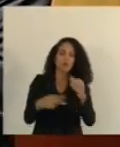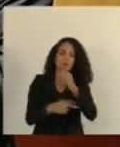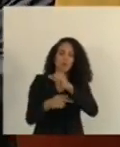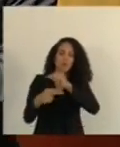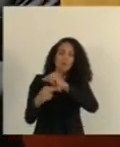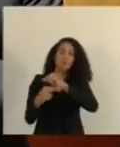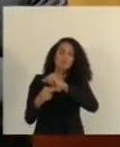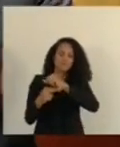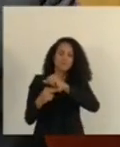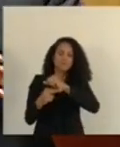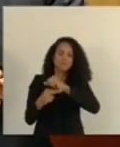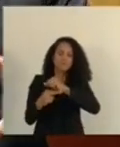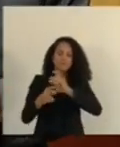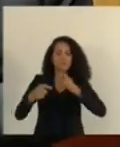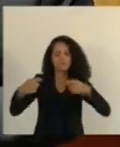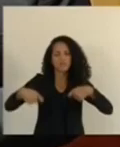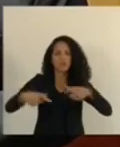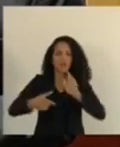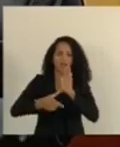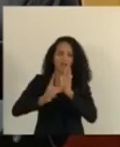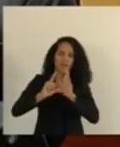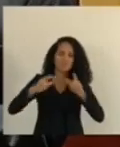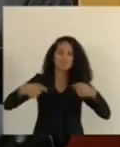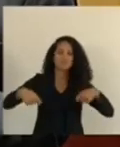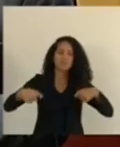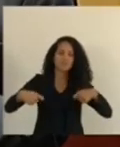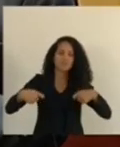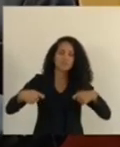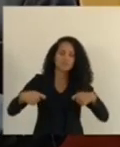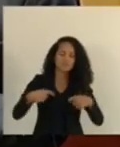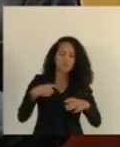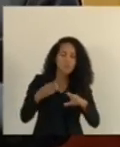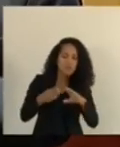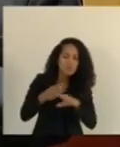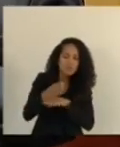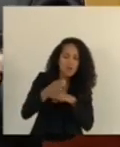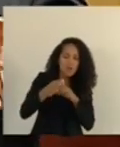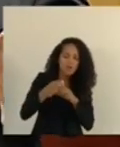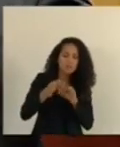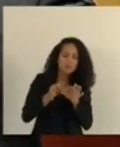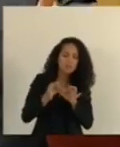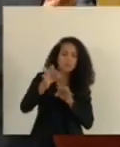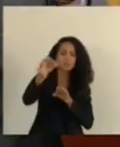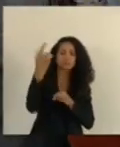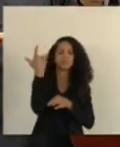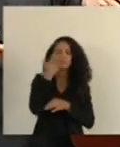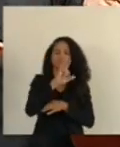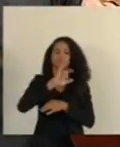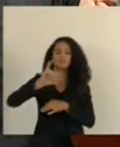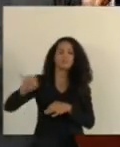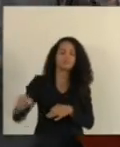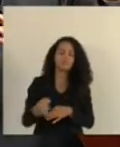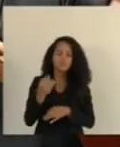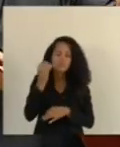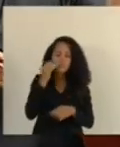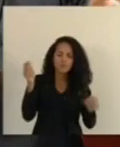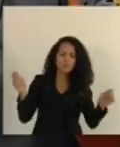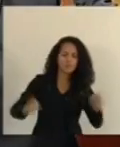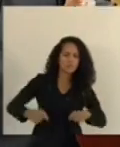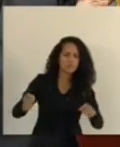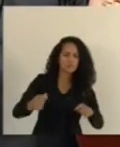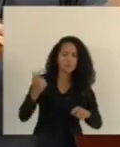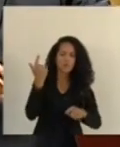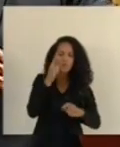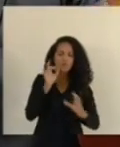ponte já precisava fazer um acesso então já vai aproveitar ver a possibilidade de fazer esse